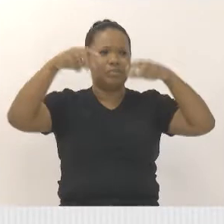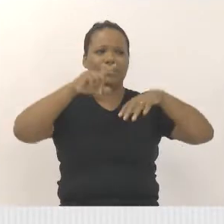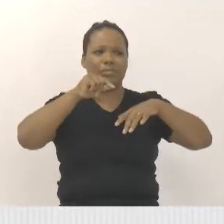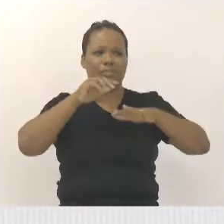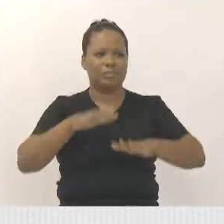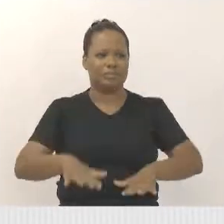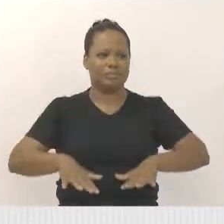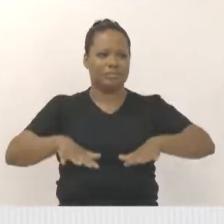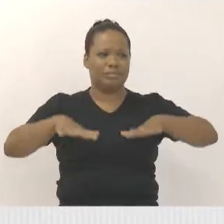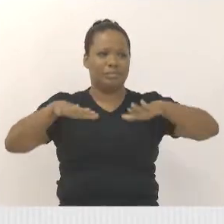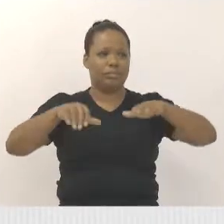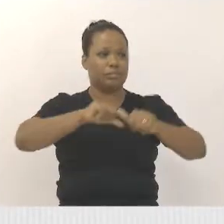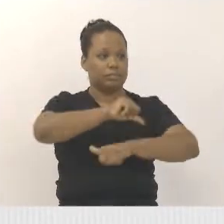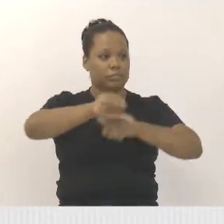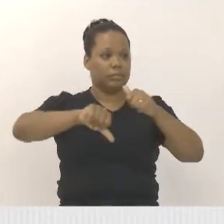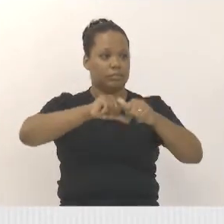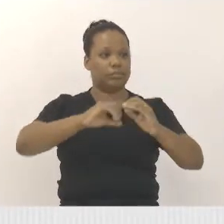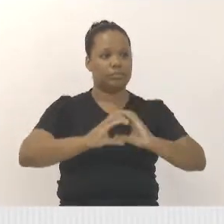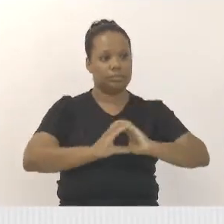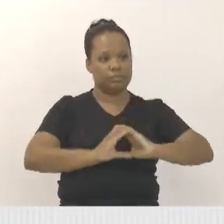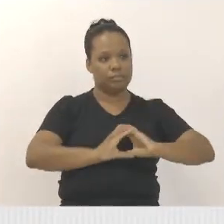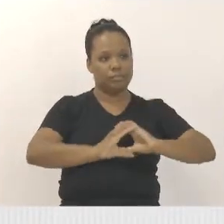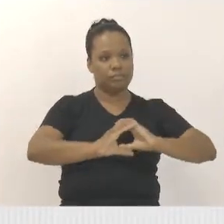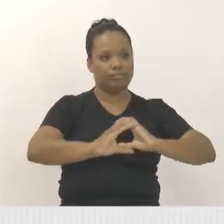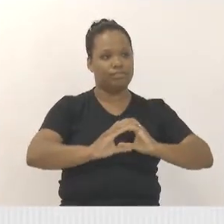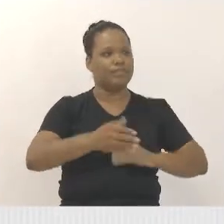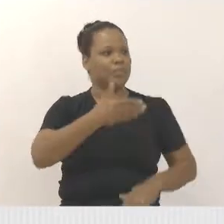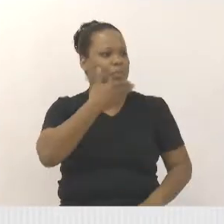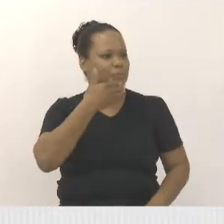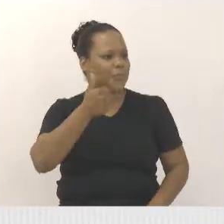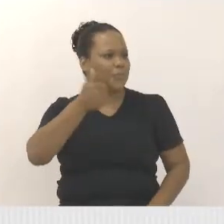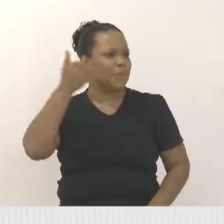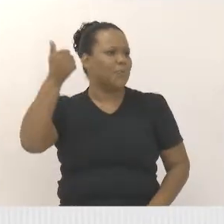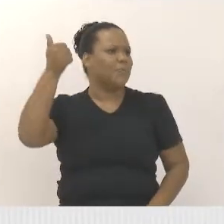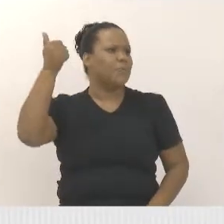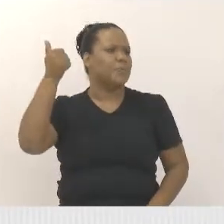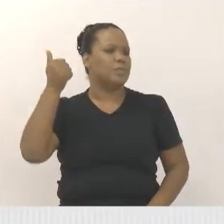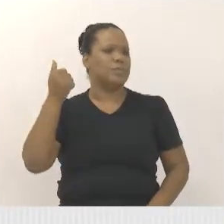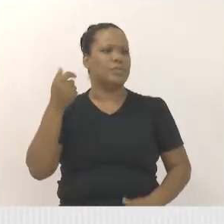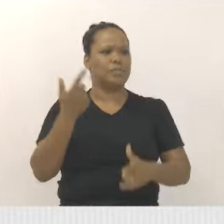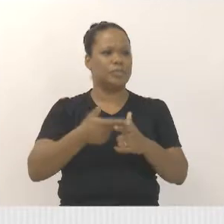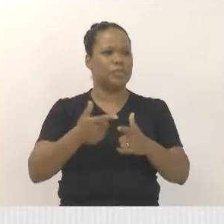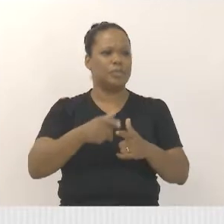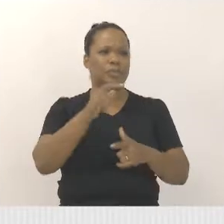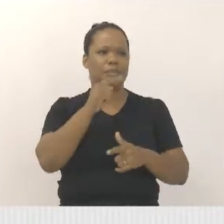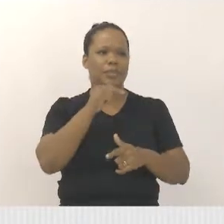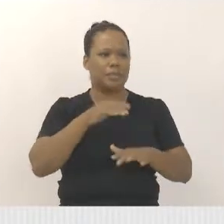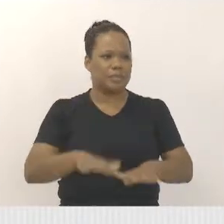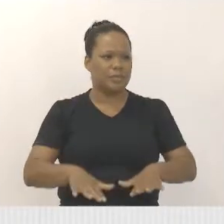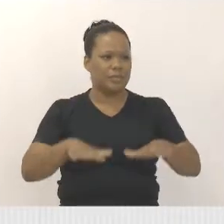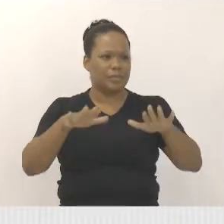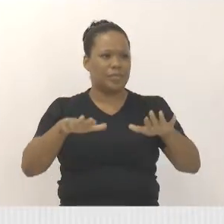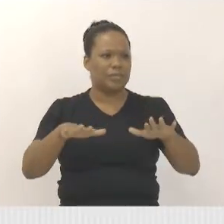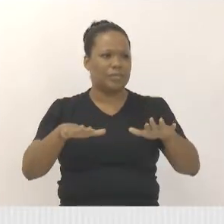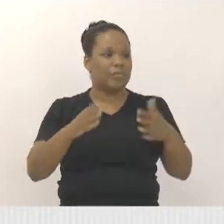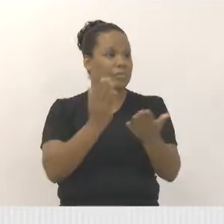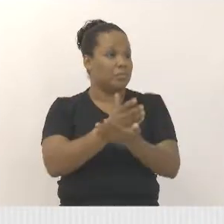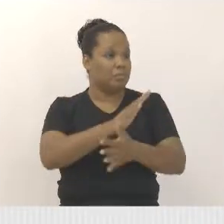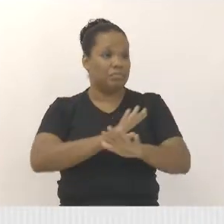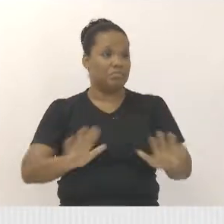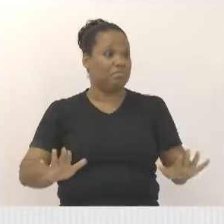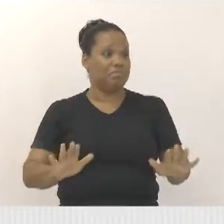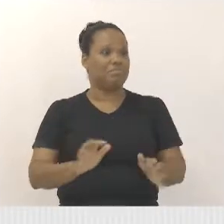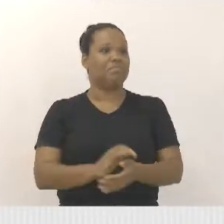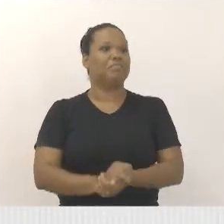essa implantação dessa drenagem, com certeza vai resolver aquele problema de enchente ali na parte mais baixa da cidade,